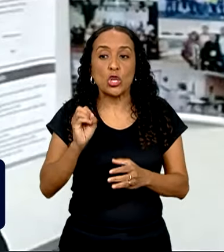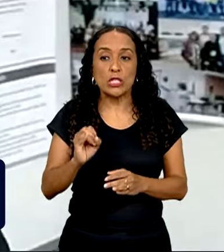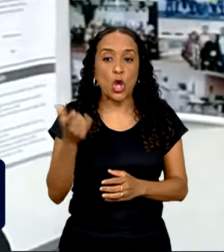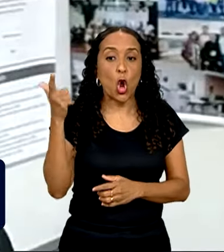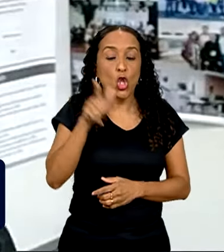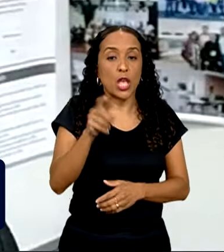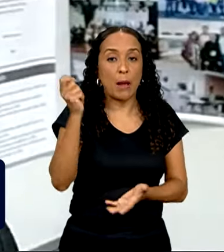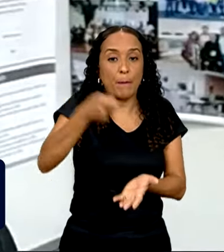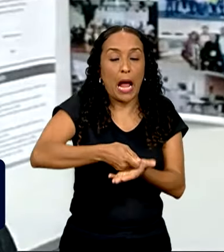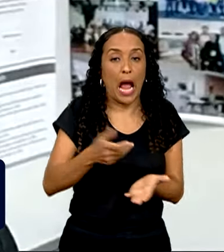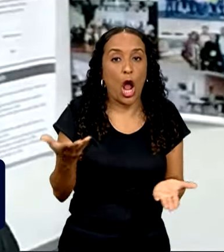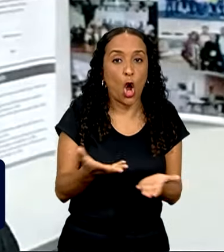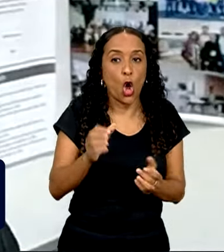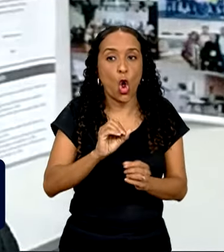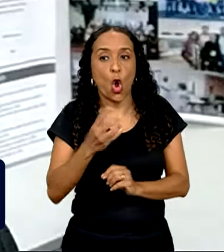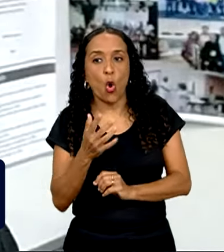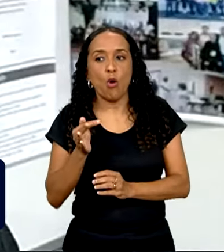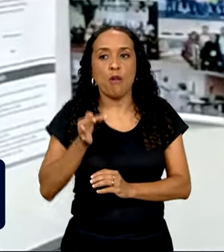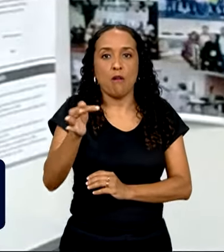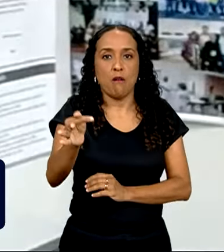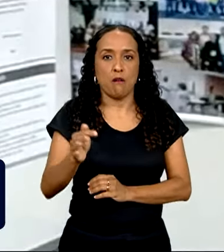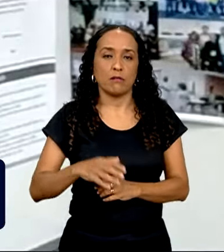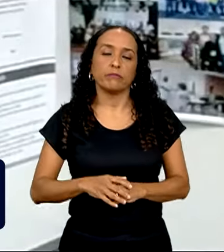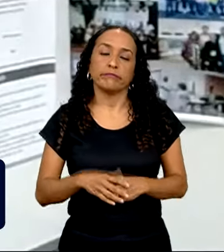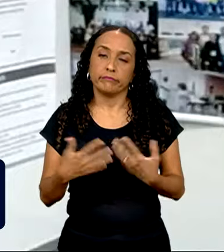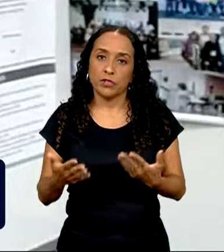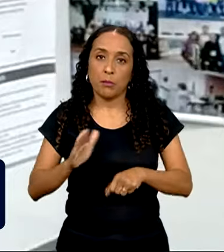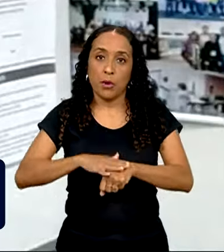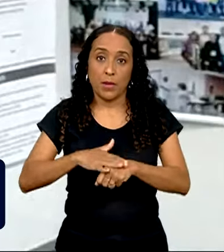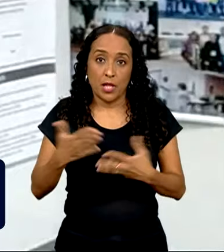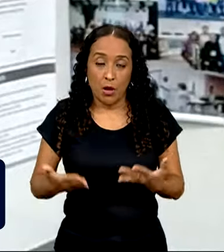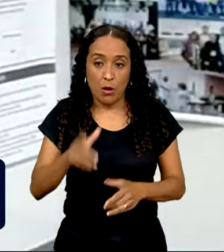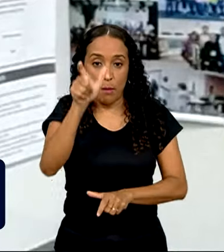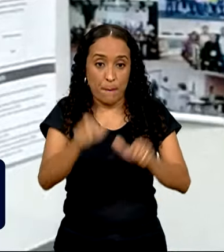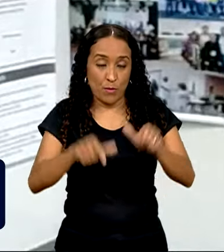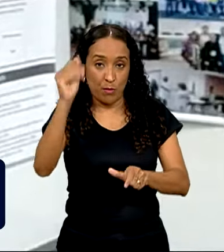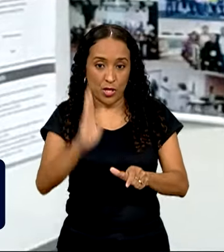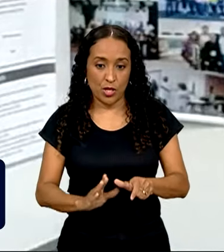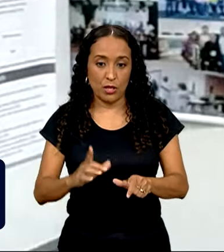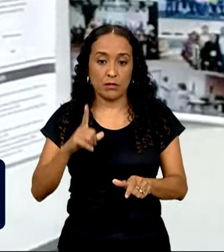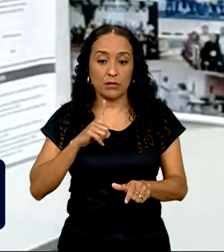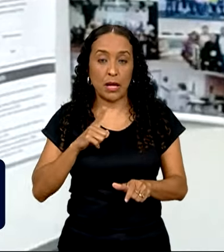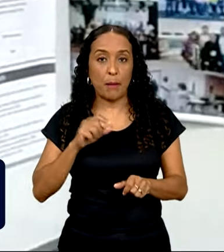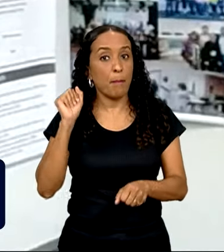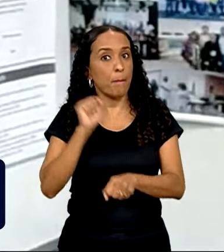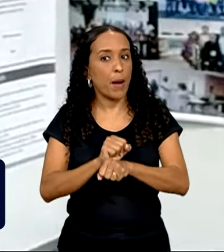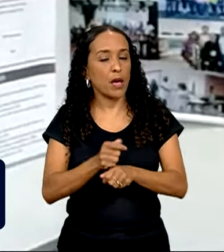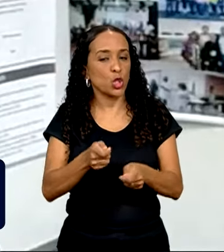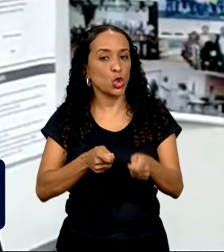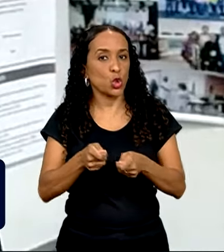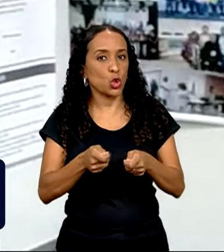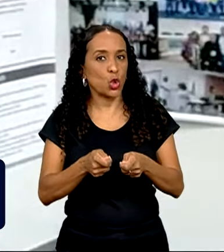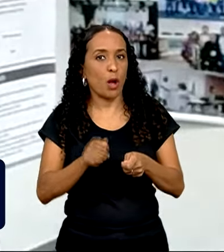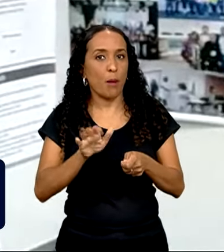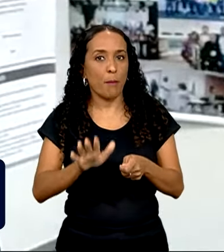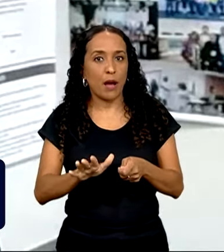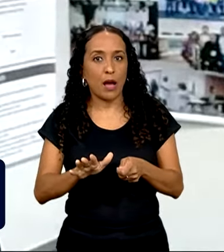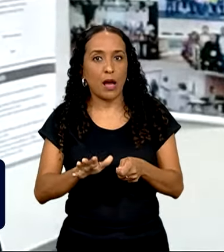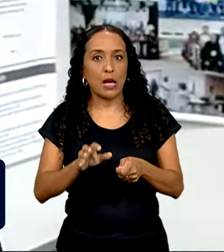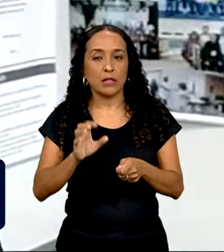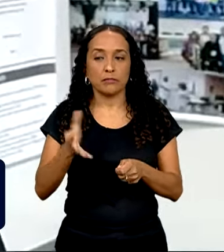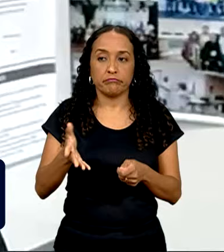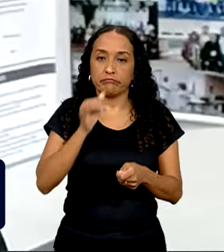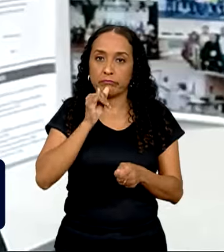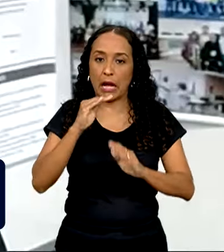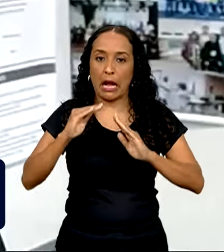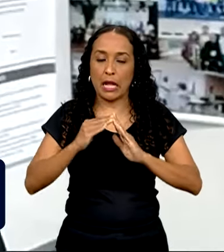agora, no presente ou nos próximos 10 meses. Nesse momento, o brasileiro tende a o quê? A dar uma freada, mas como tanto a